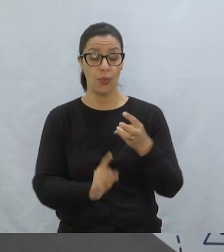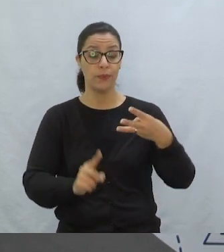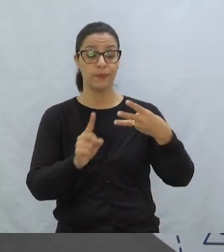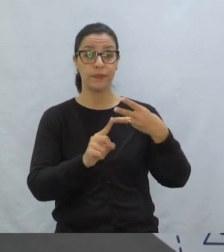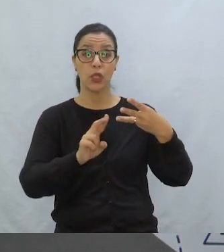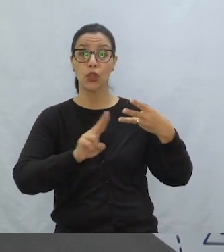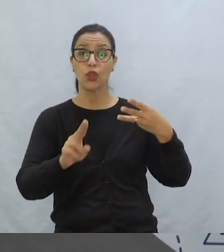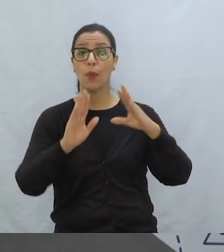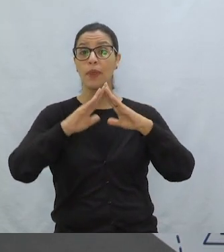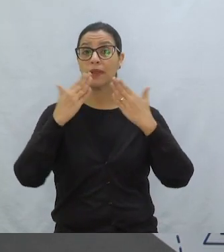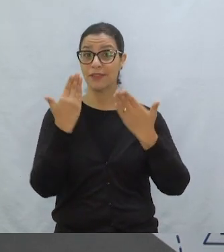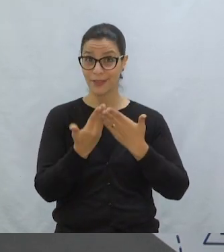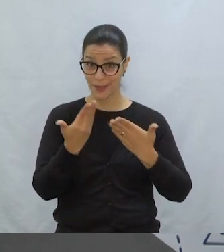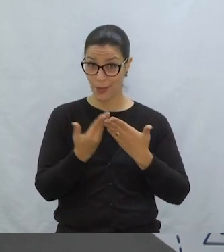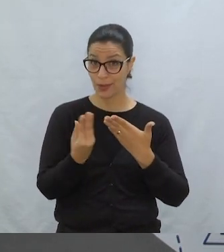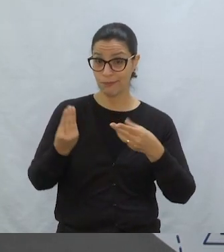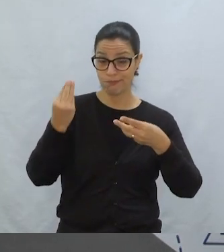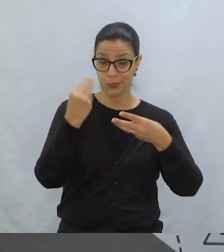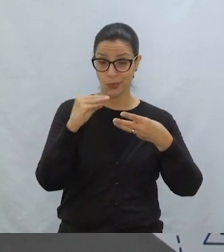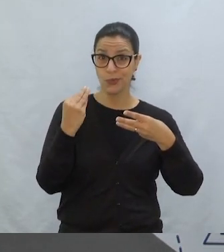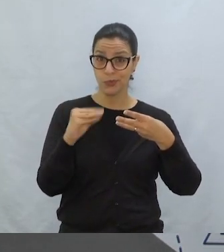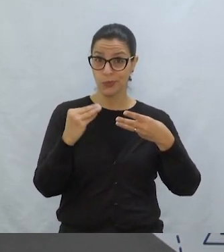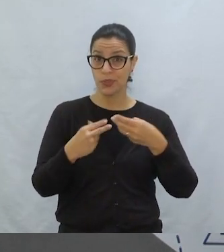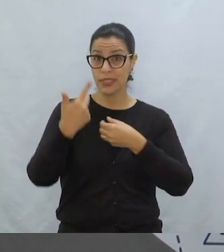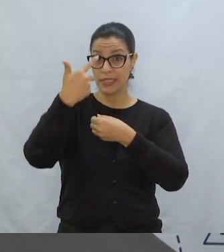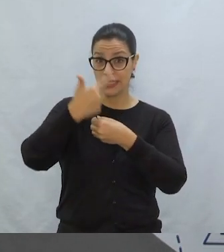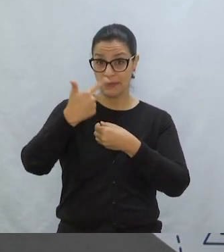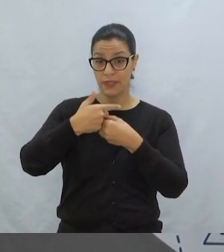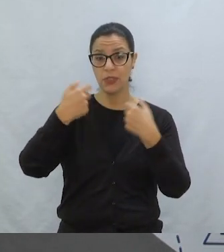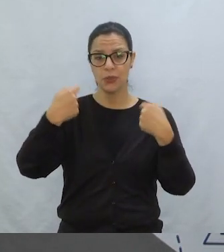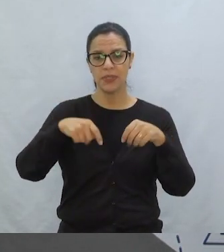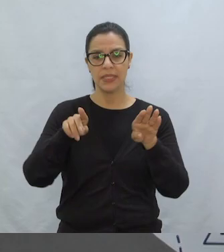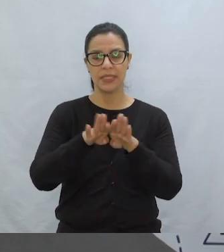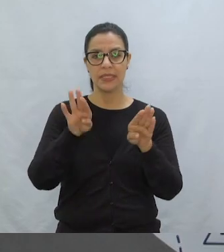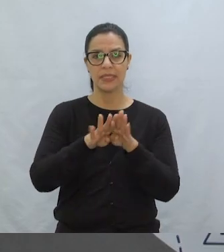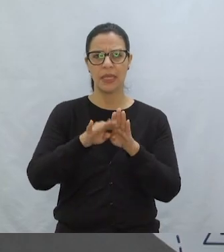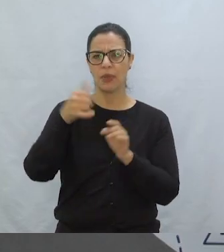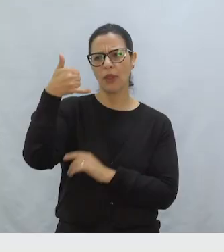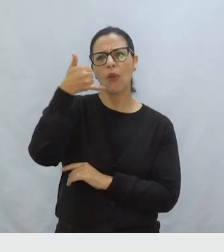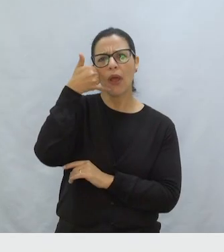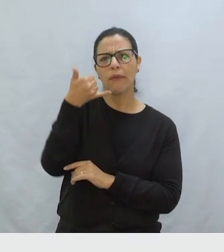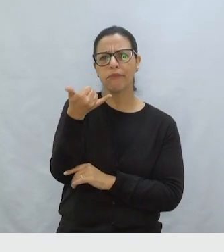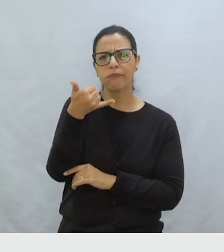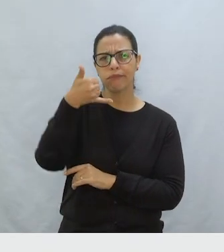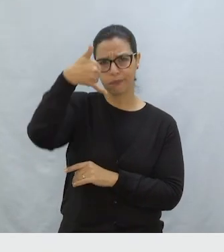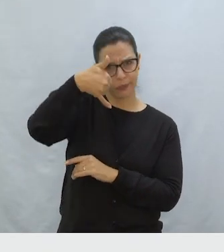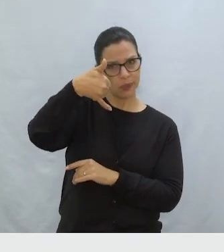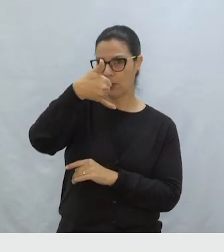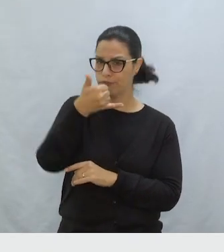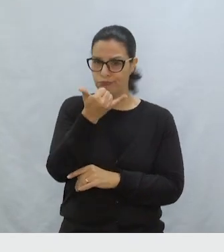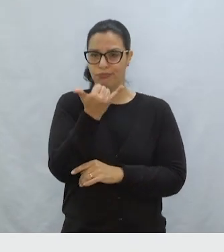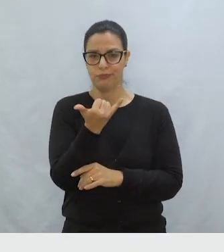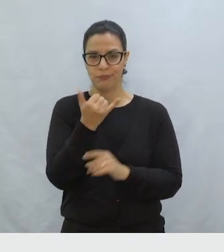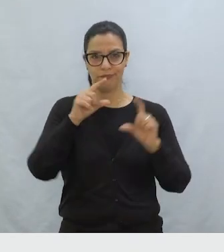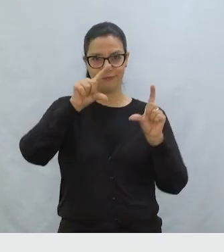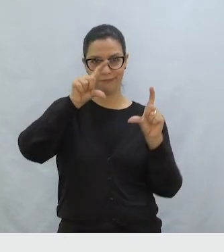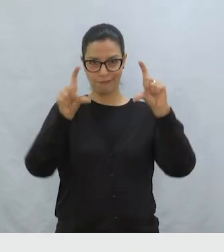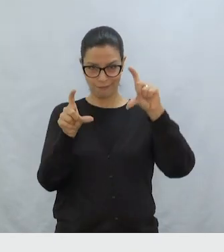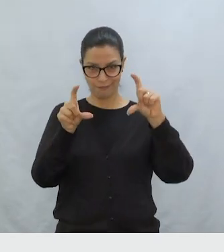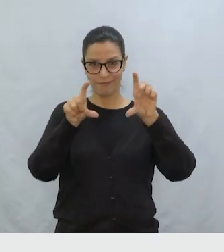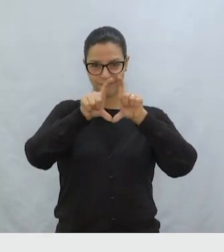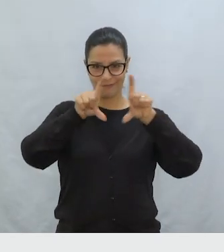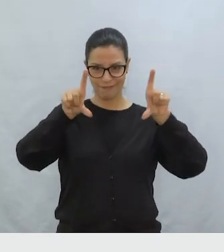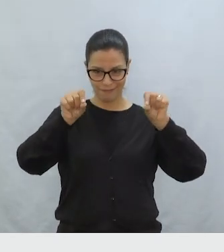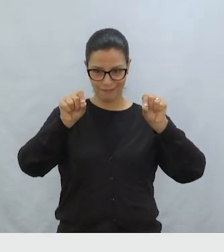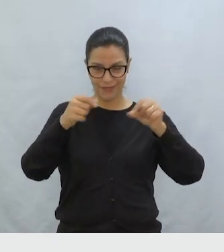turma E o nome da sua escola, tá? Se for fazer um vídeo De preferência Usa o celular deitadinho Na